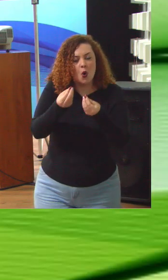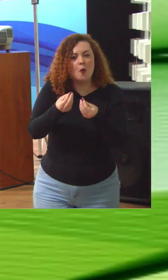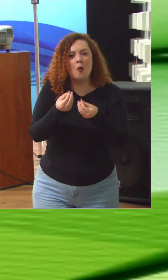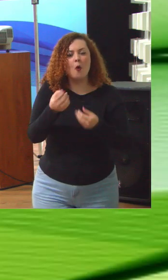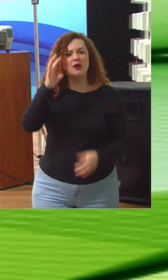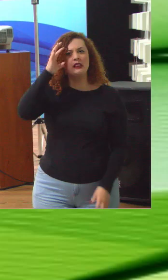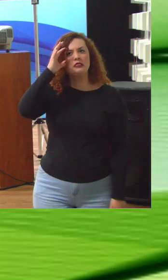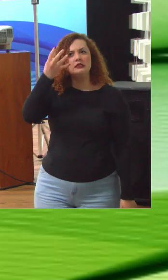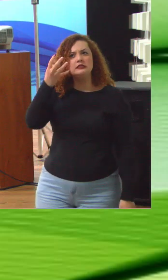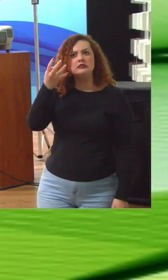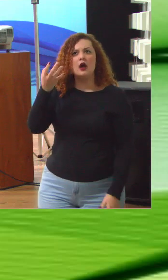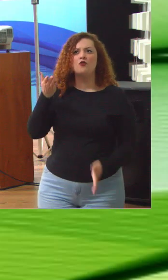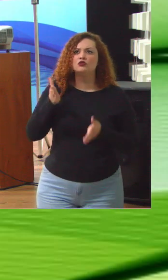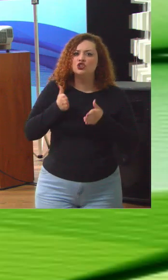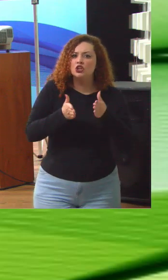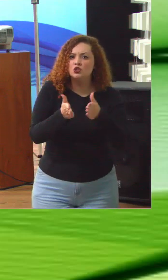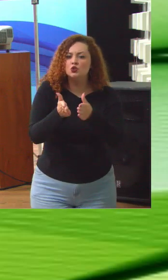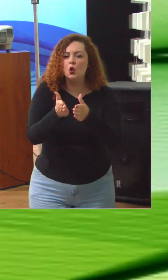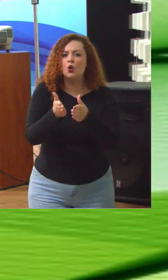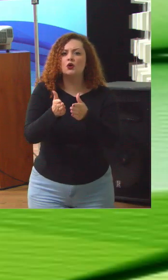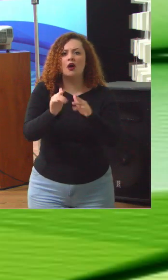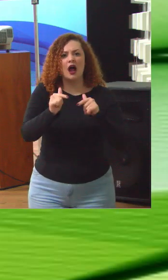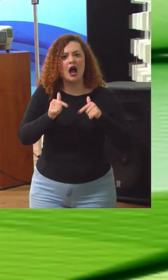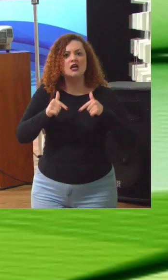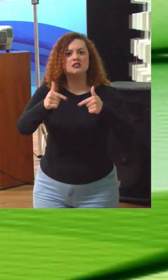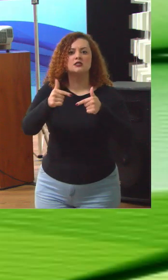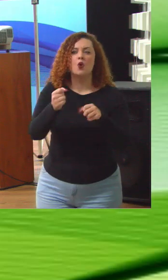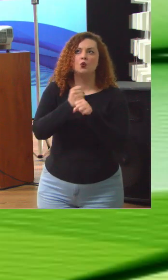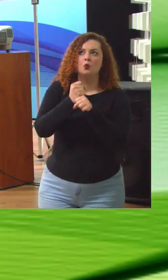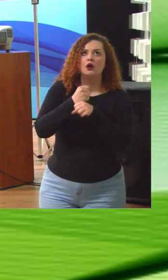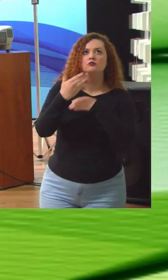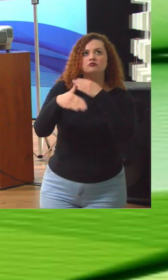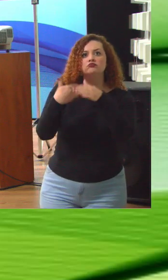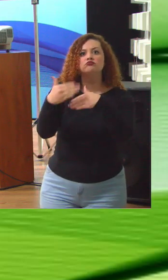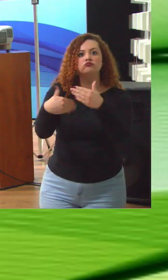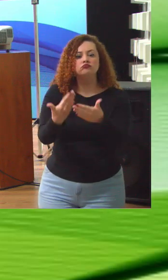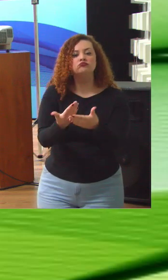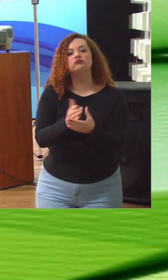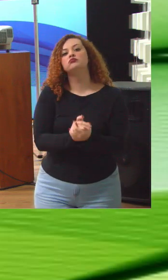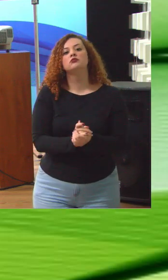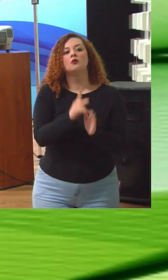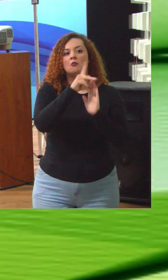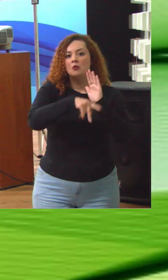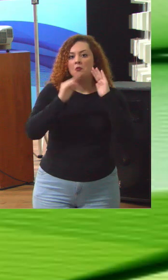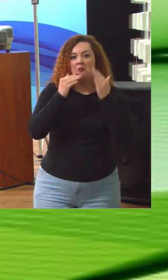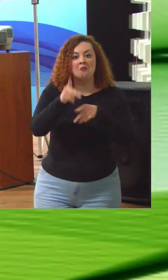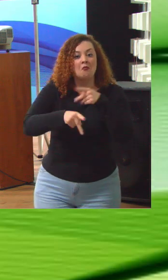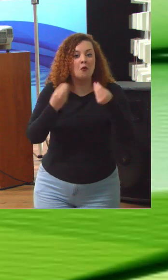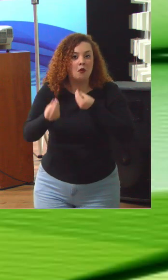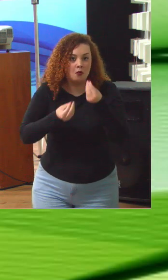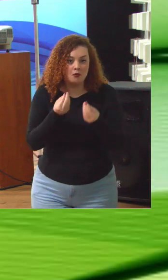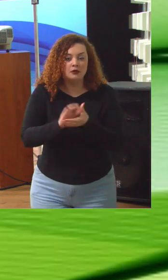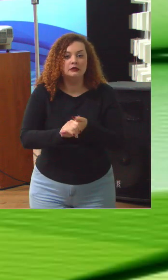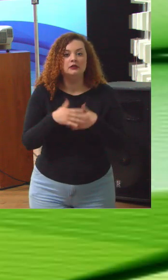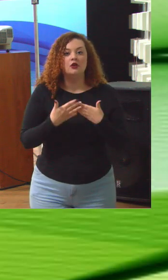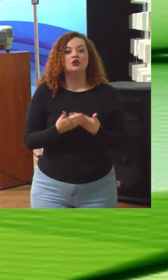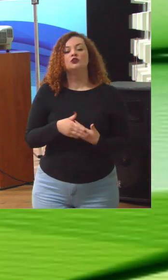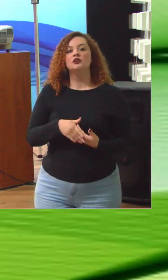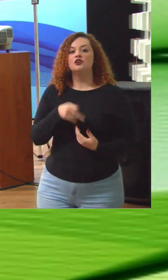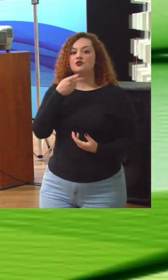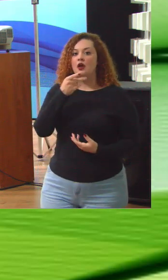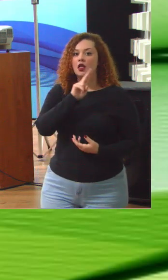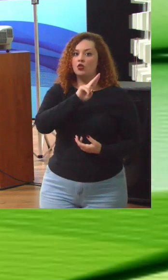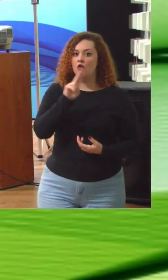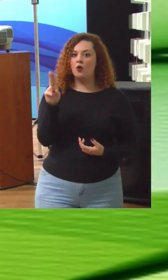as decisões direcionam o agir durante todo o ano, durante a execução do plano plurianual e assim por diante. Nós chamamos isso de